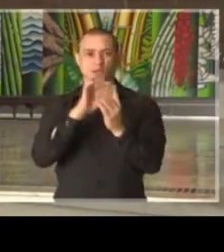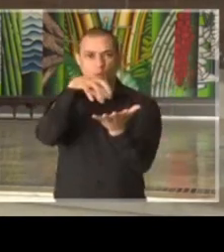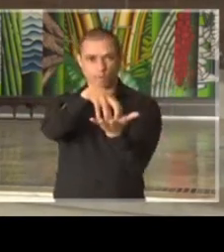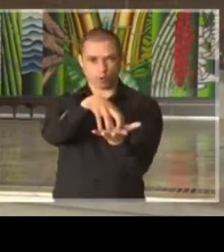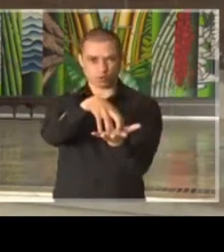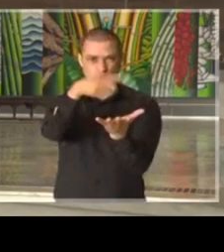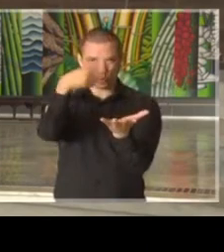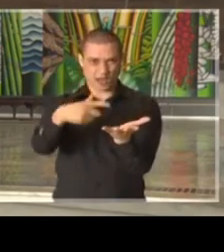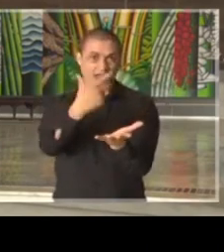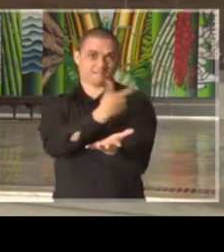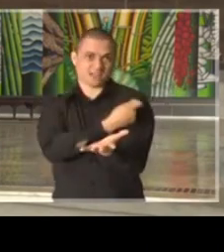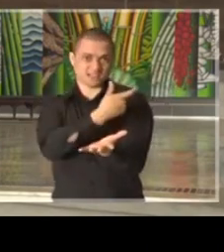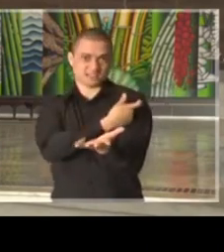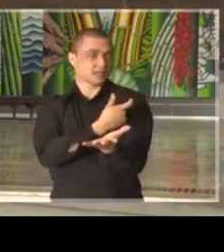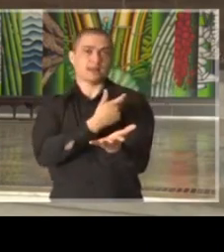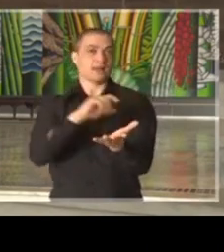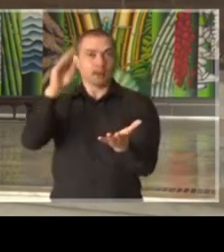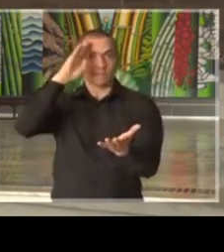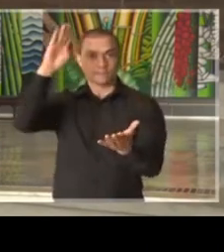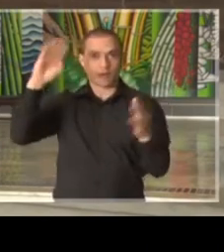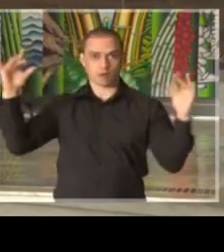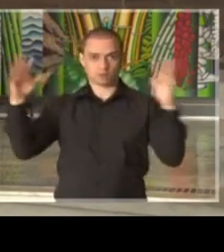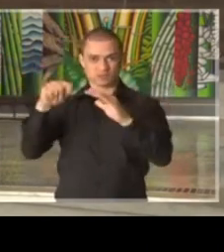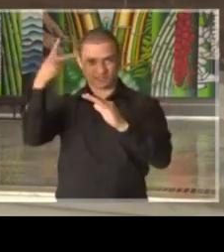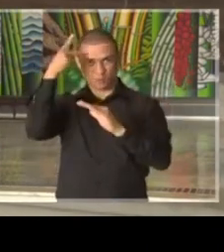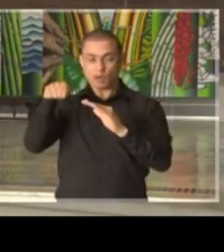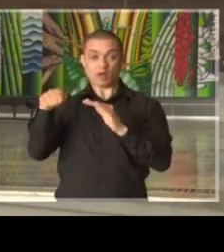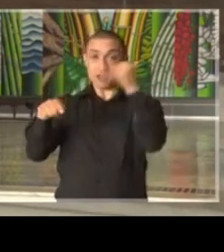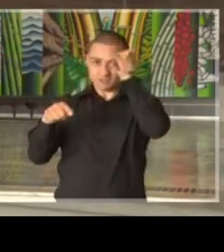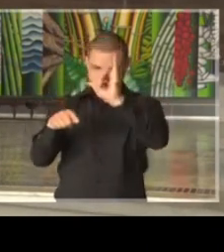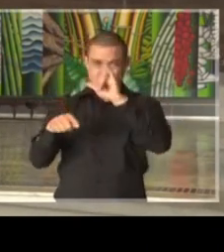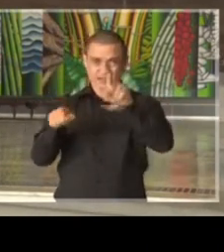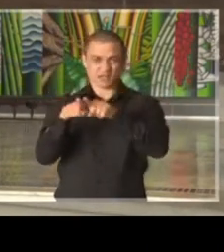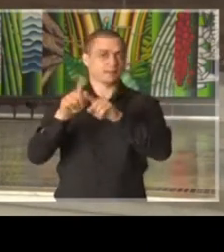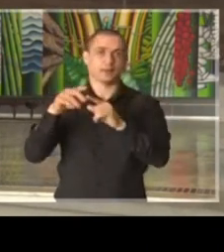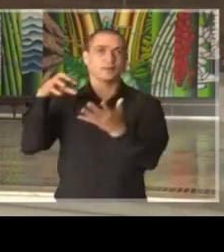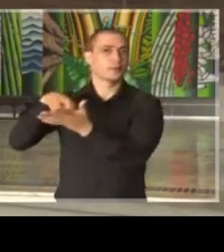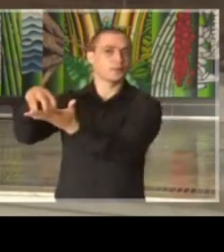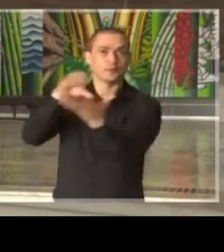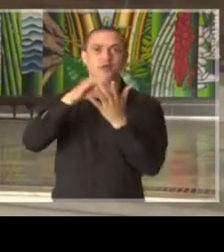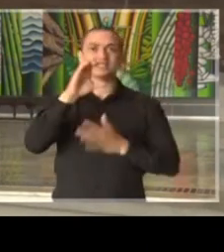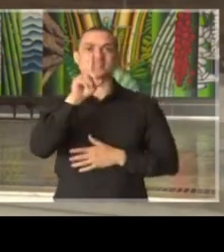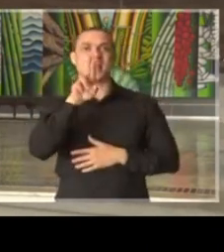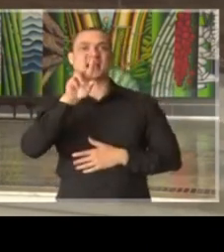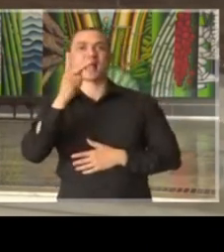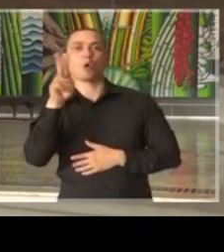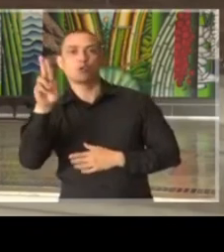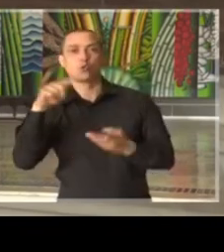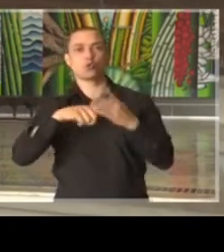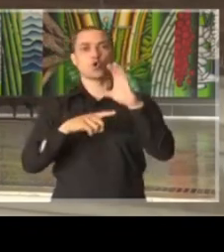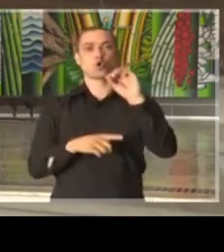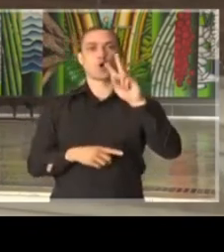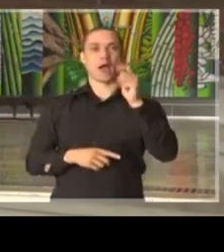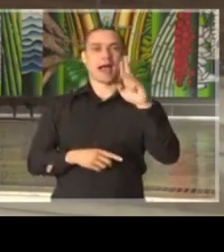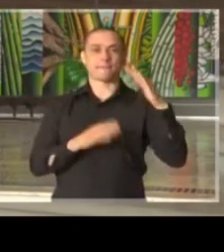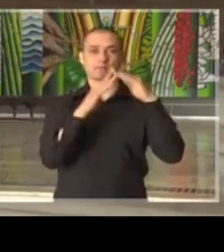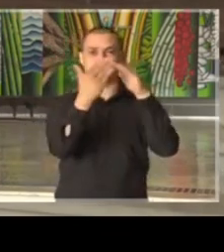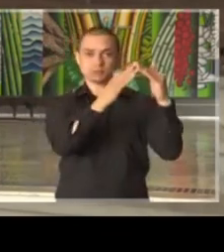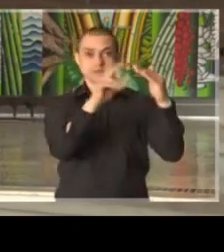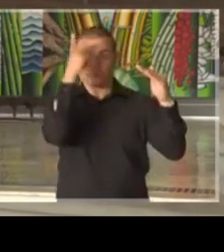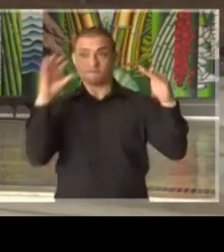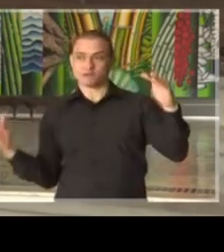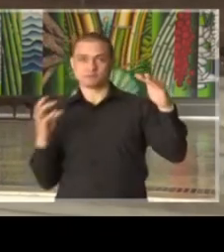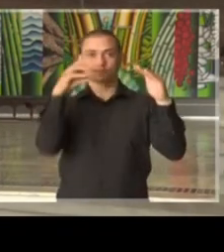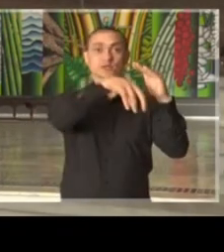vacinação nos grandes conjuntos habitacionais da cidade, nas coabs e CDHUs, e um conjunto de